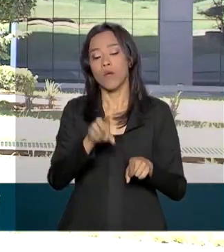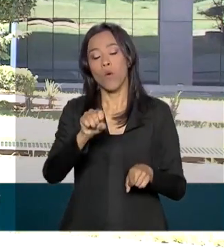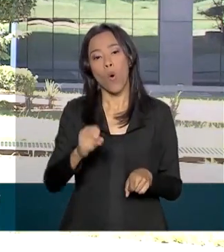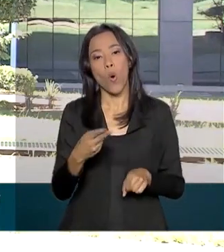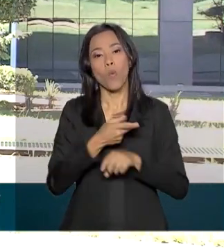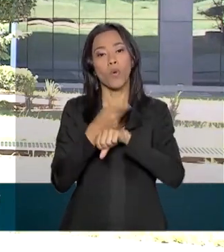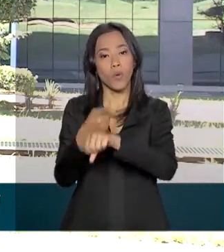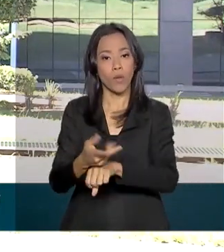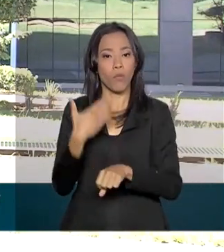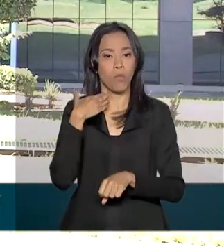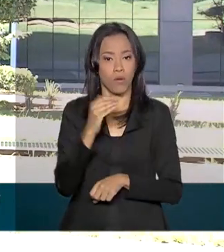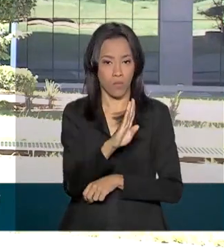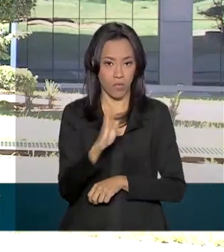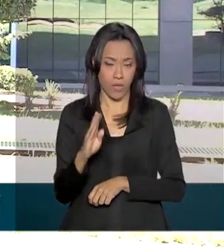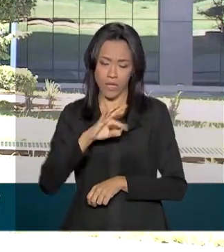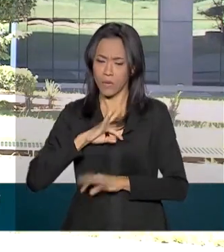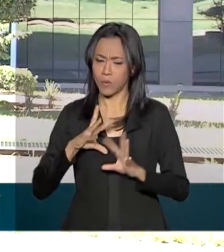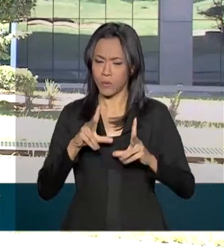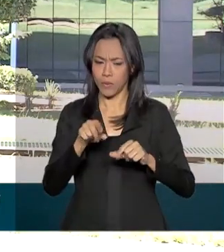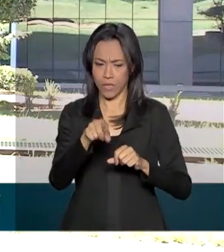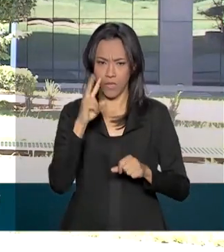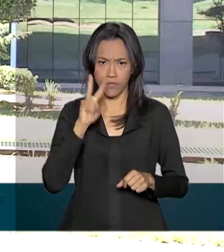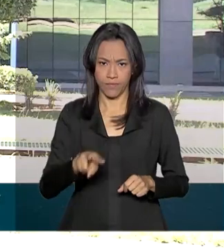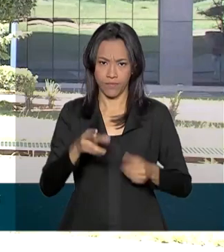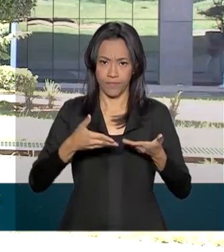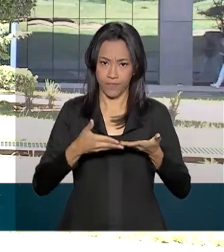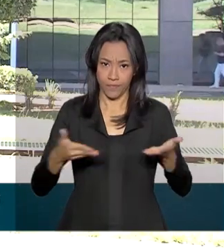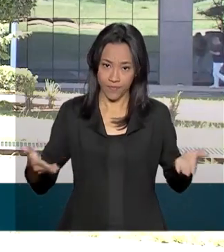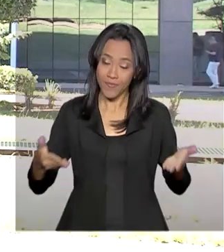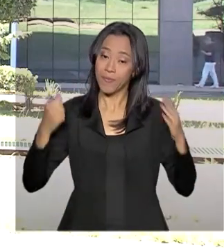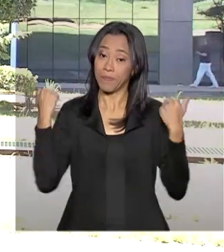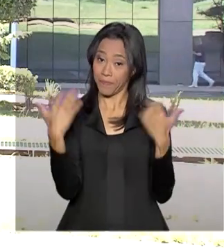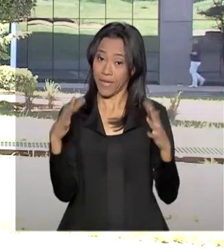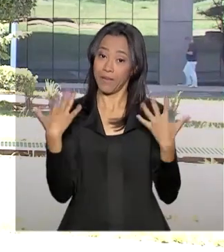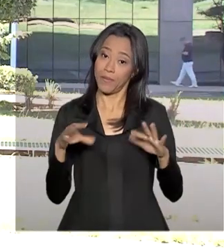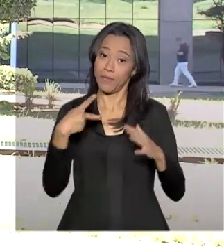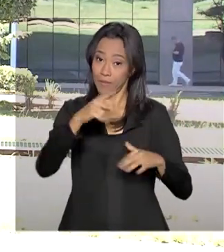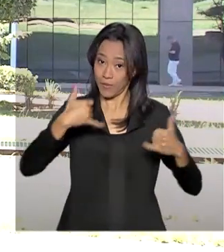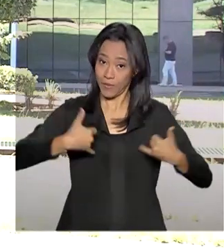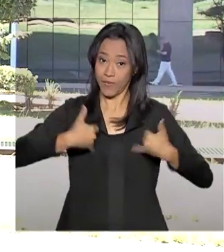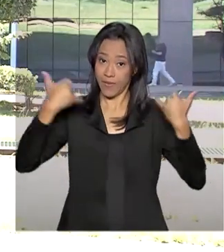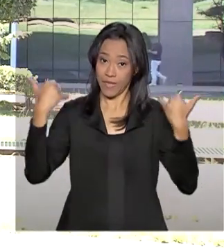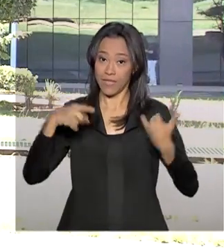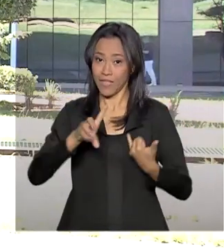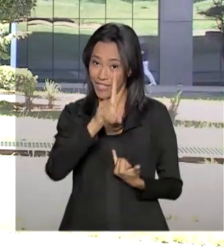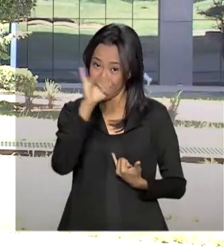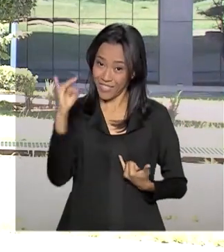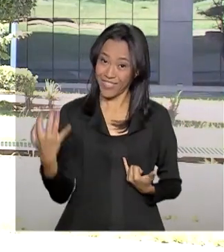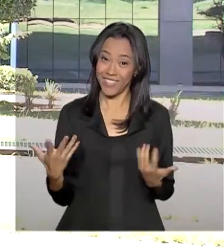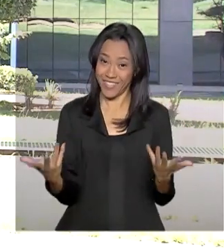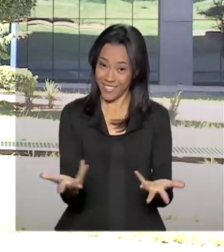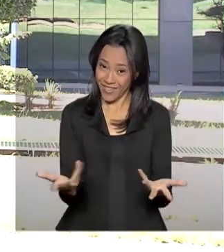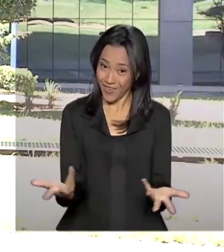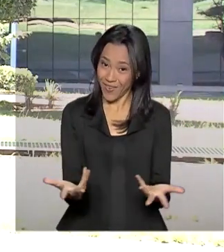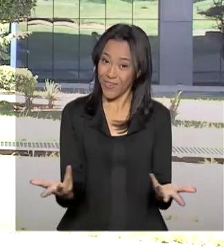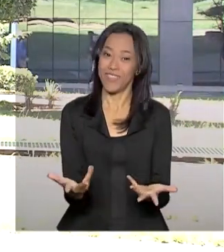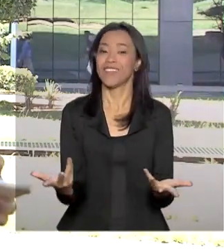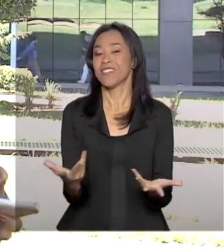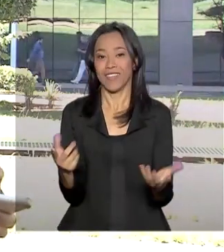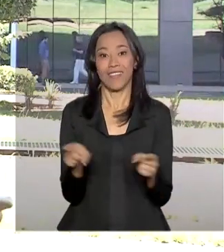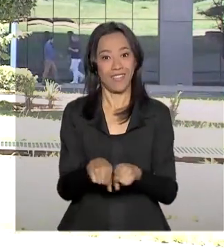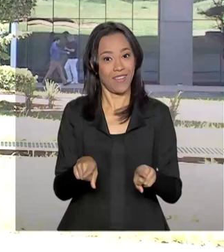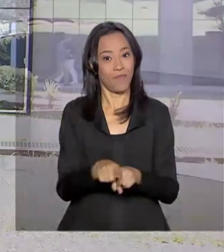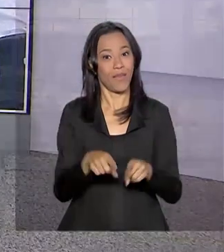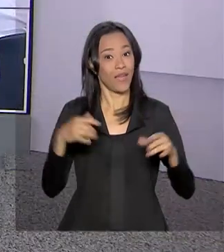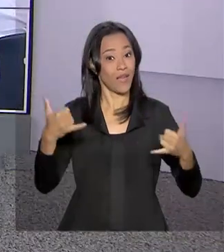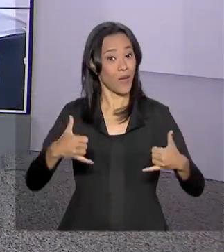Brasil. Tudo isso está aqui na sua tela. E Carla, eu te desejo parabéns pelo seu aniversário. Que dia lindo para nascer, hein? No dia que a gente também